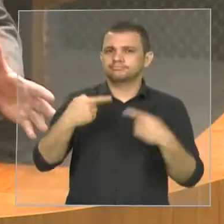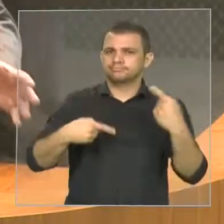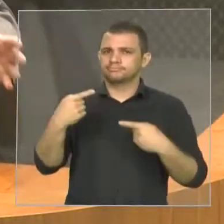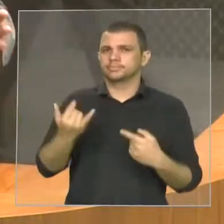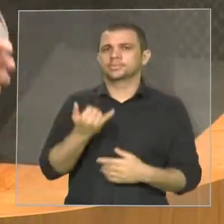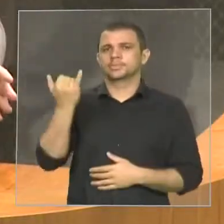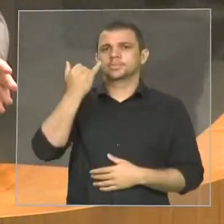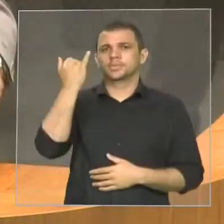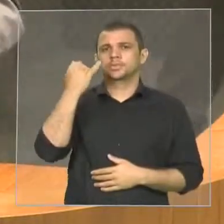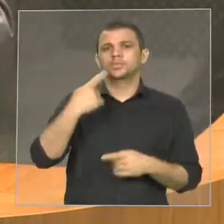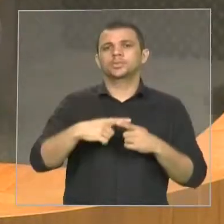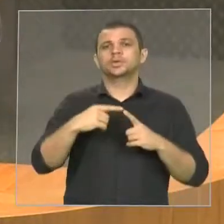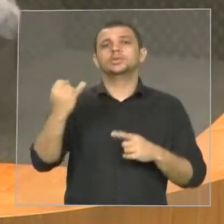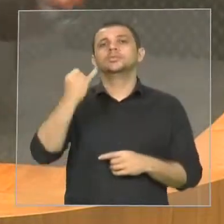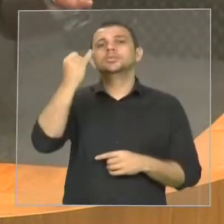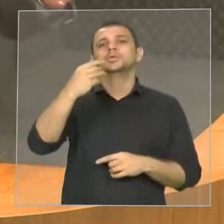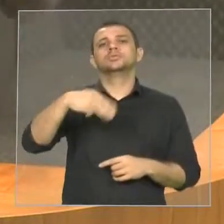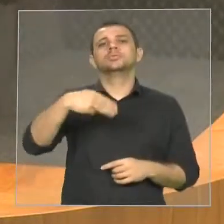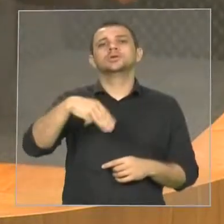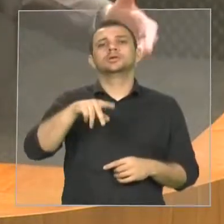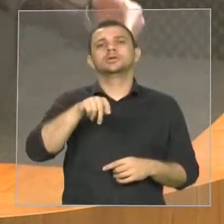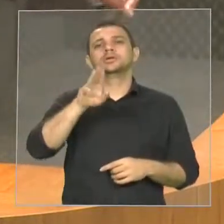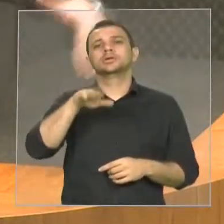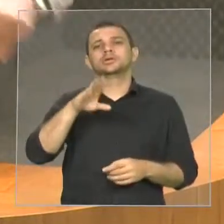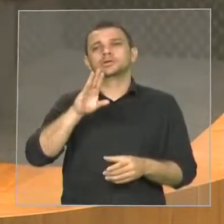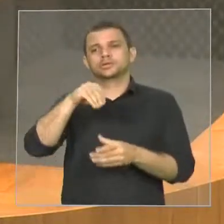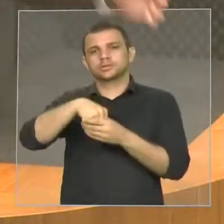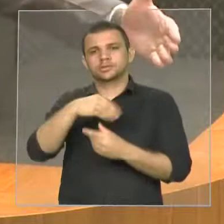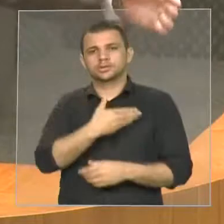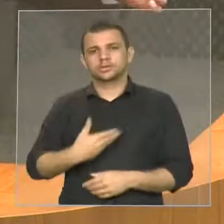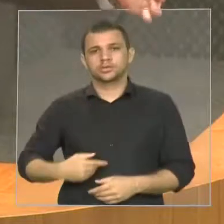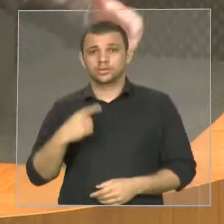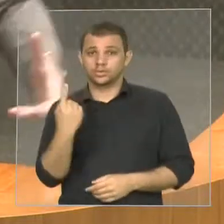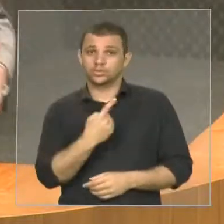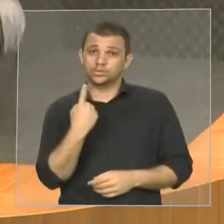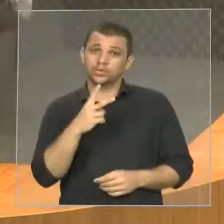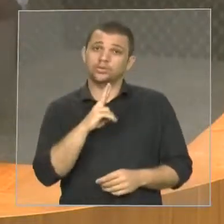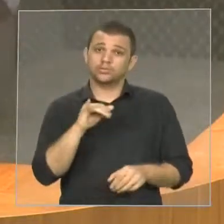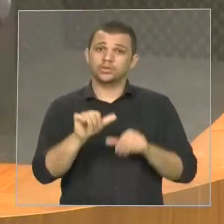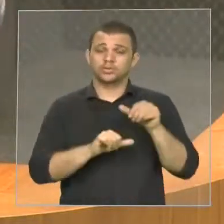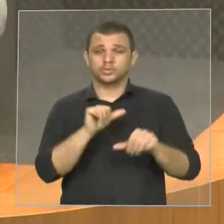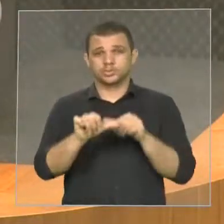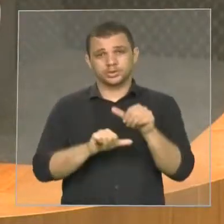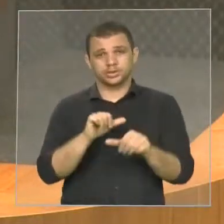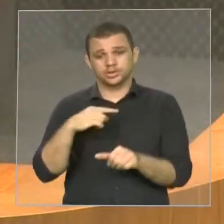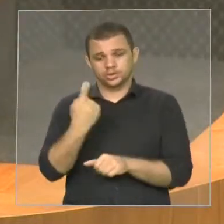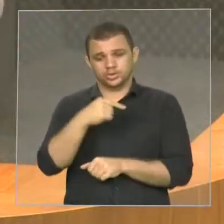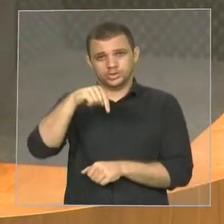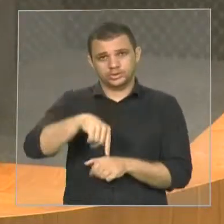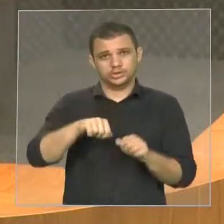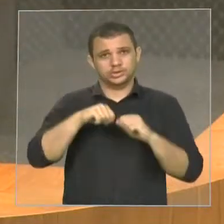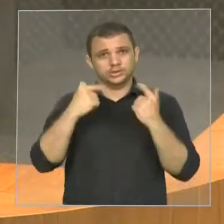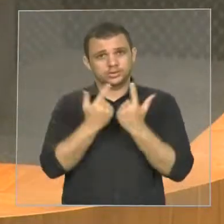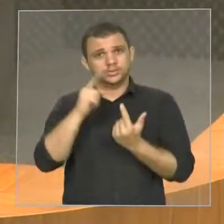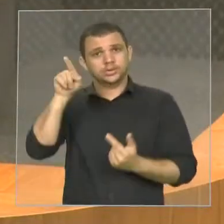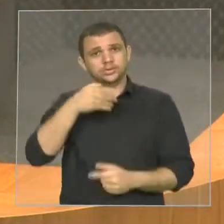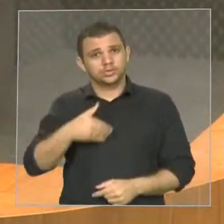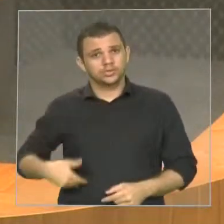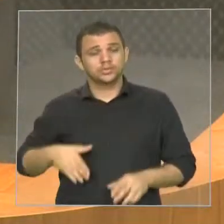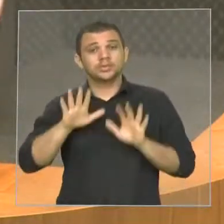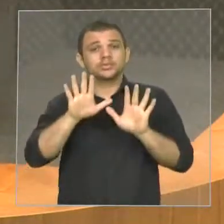Maranhão, quem está no governo, todos nós somos transitórios. Nós aqui na Assembleia, quem está no governo, mas o que está sendo discutido vai ficar.